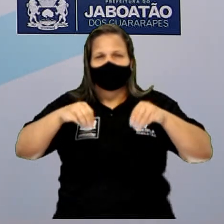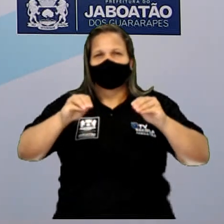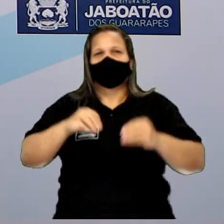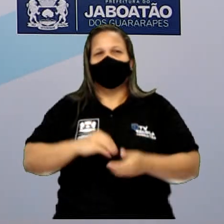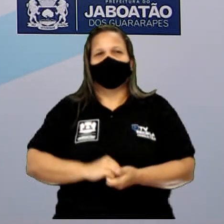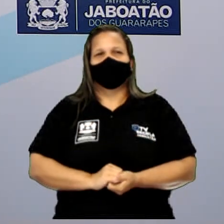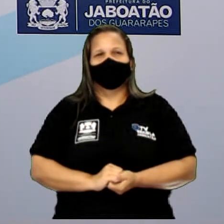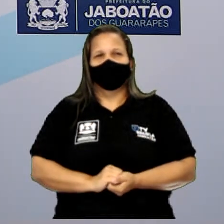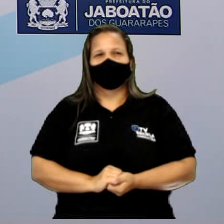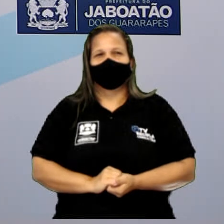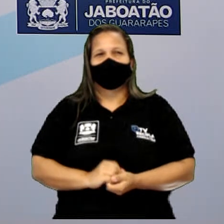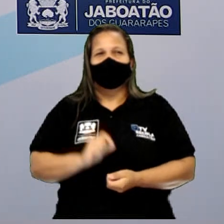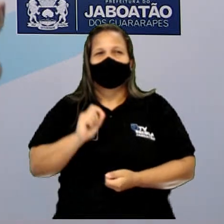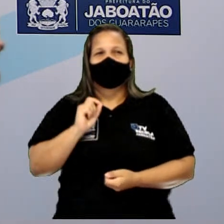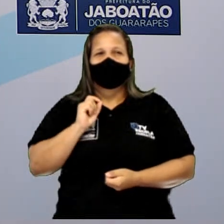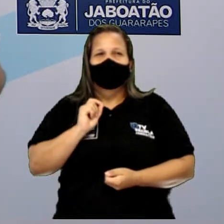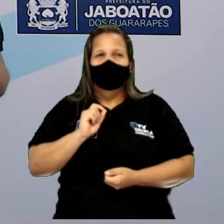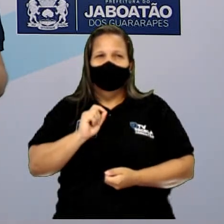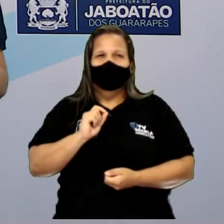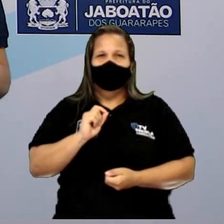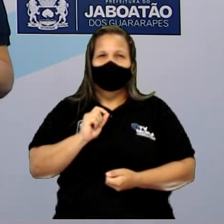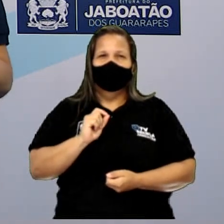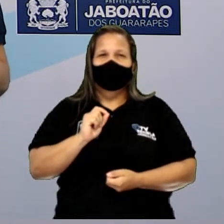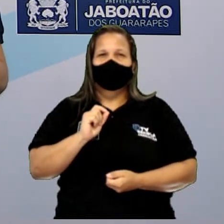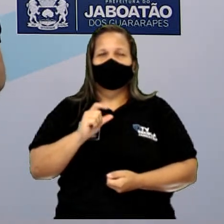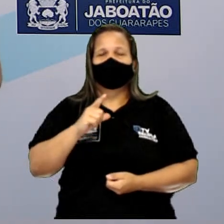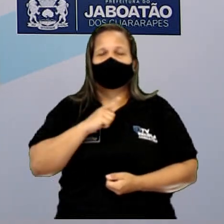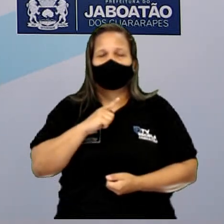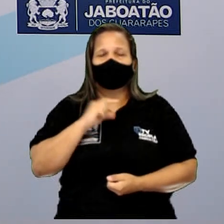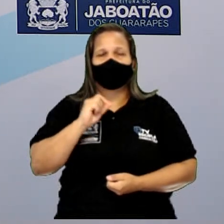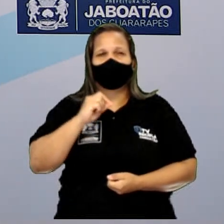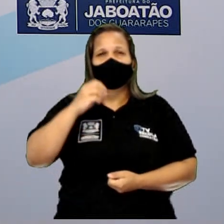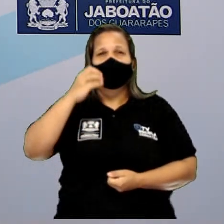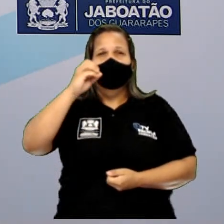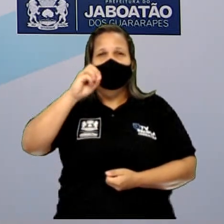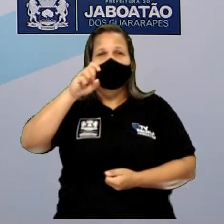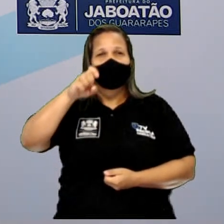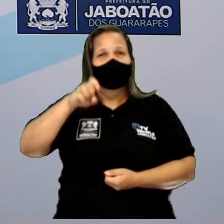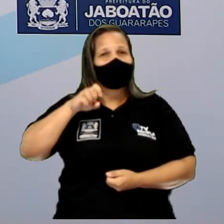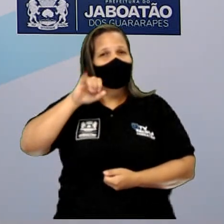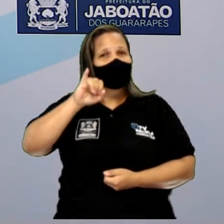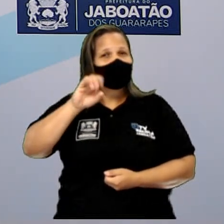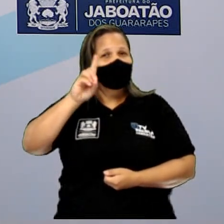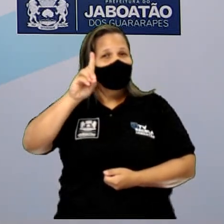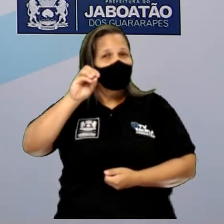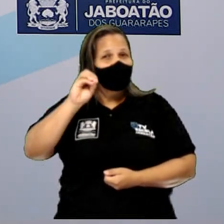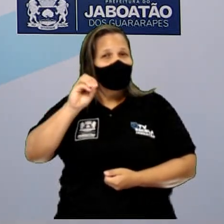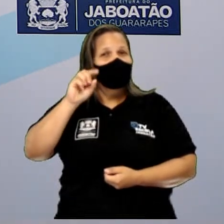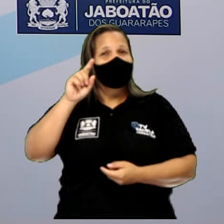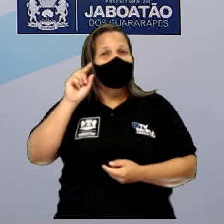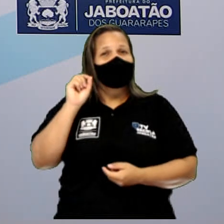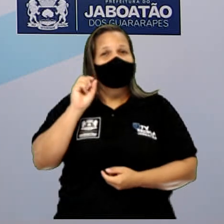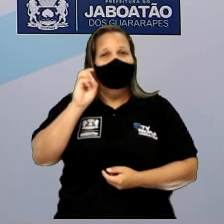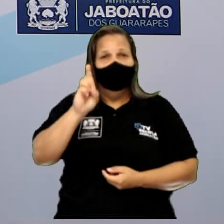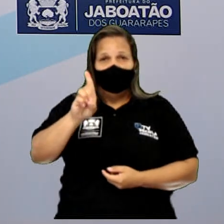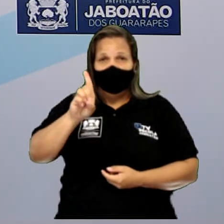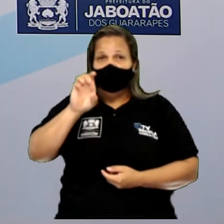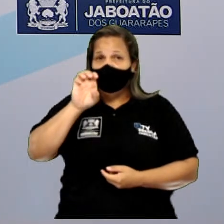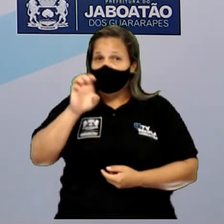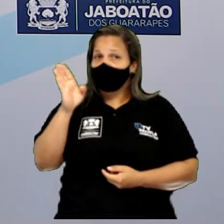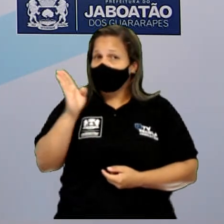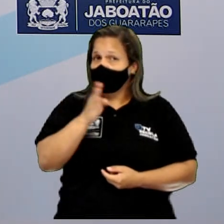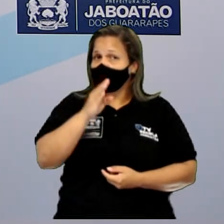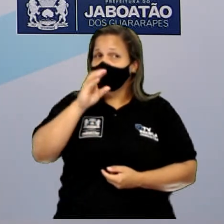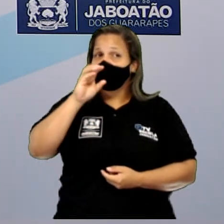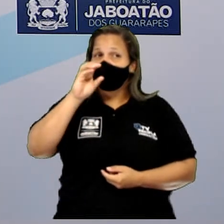chama de óxido de polietilino. Você já deve ter ouvido falar aí, polietilino é o plástico comum que a gente tem aí no